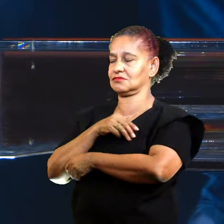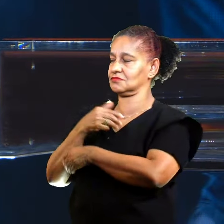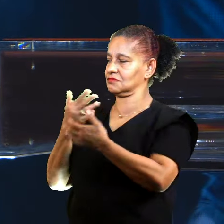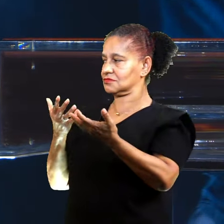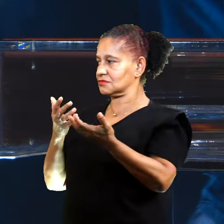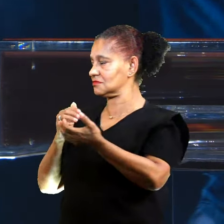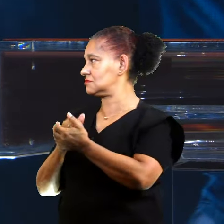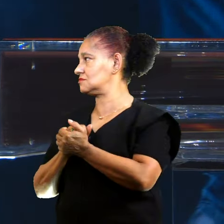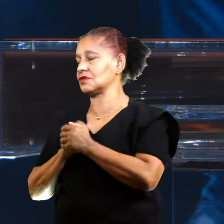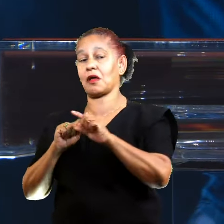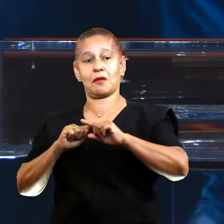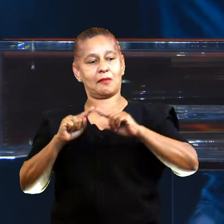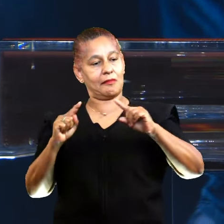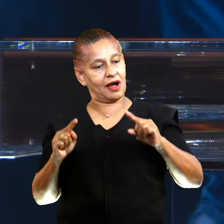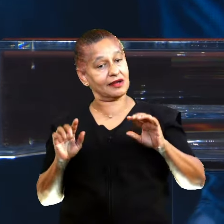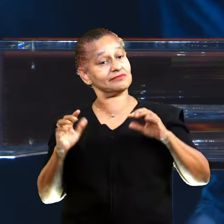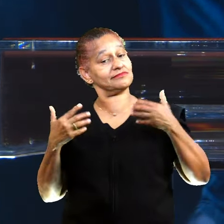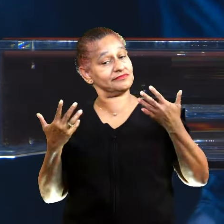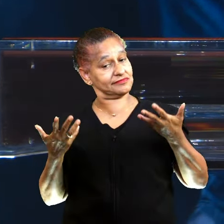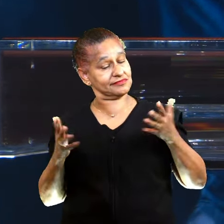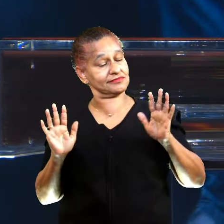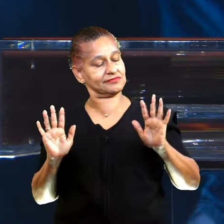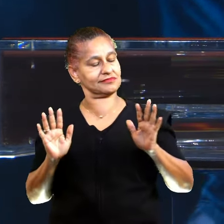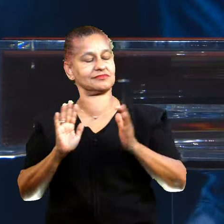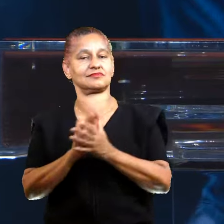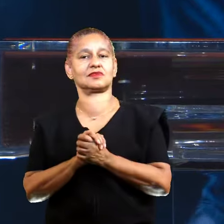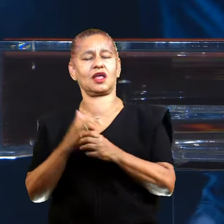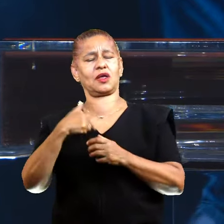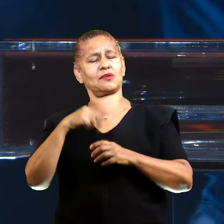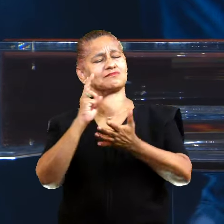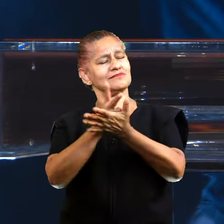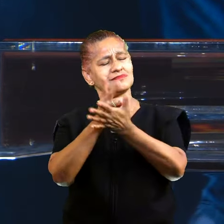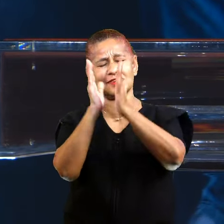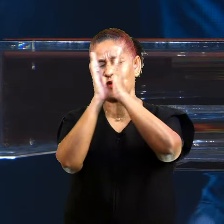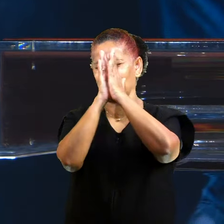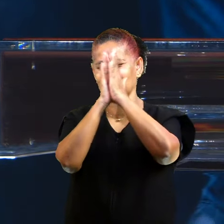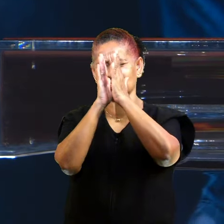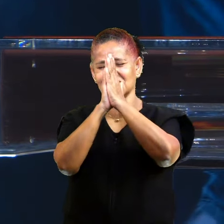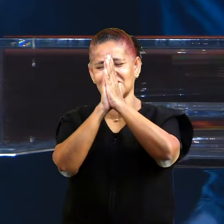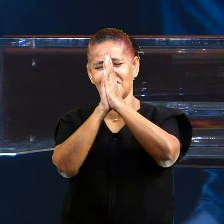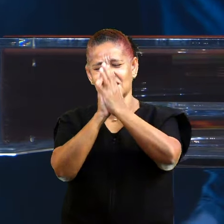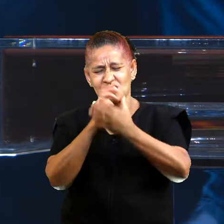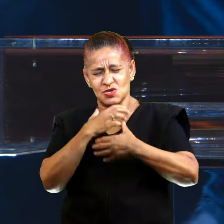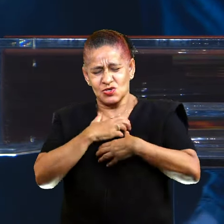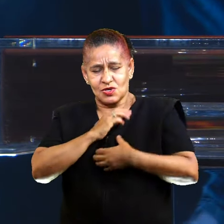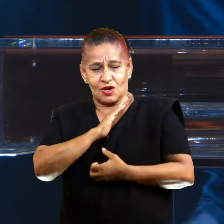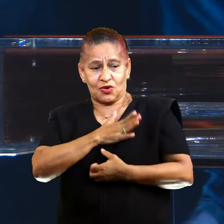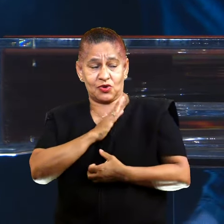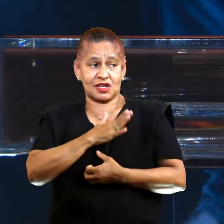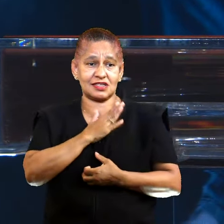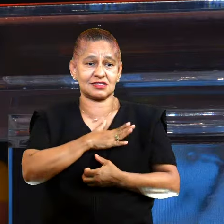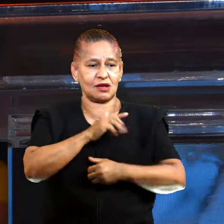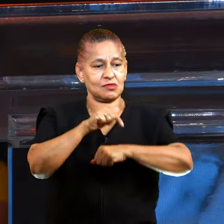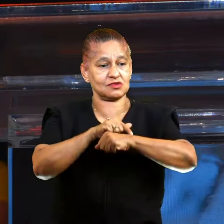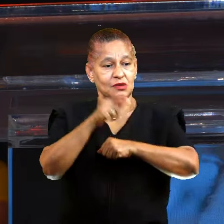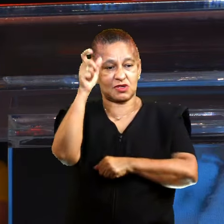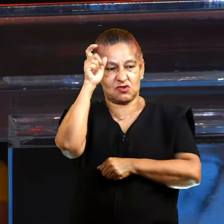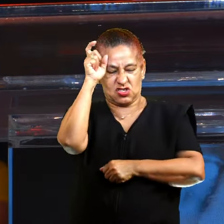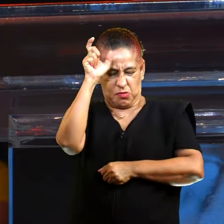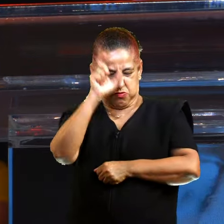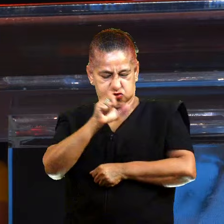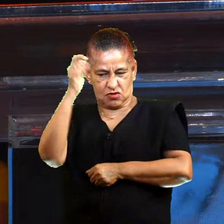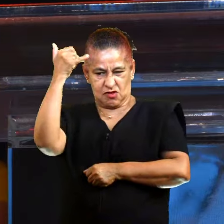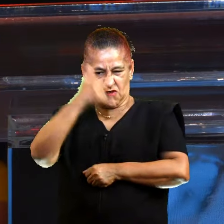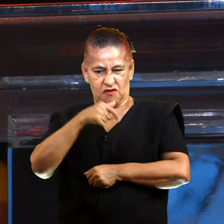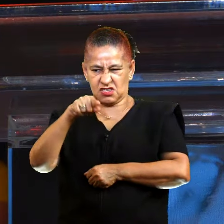E, mesmo assim, eu, em oração, e vinha no meu coração. Ao mesmo tempo que o inimigo falava comigo,